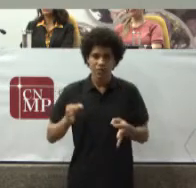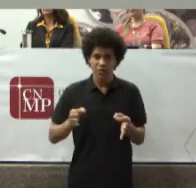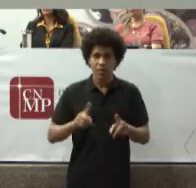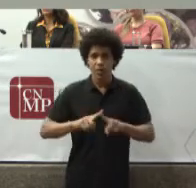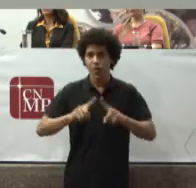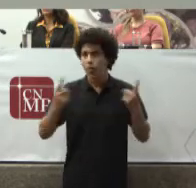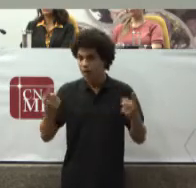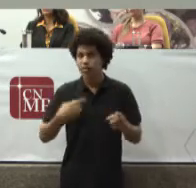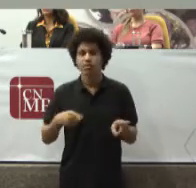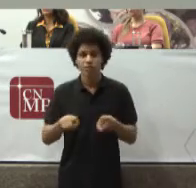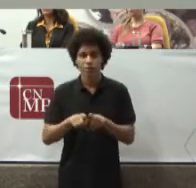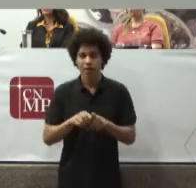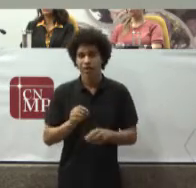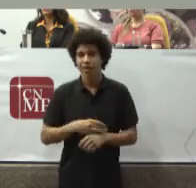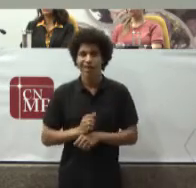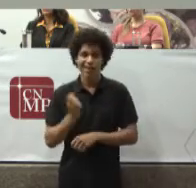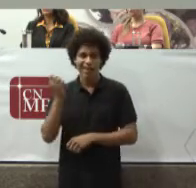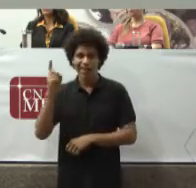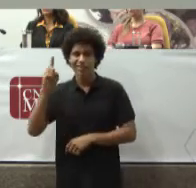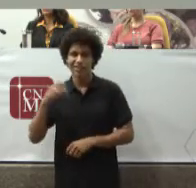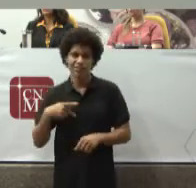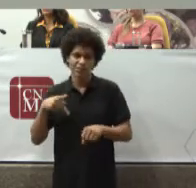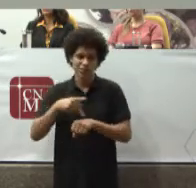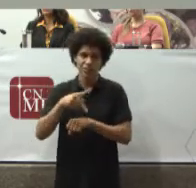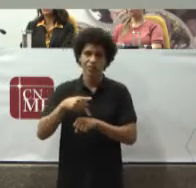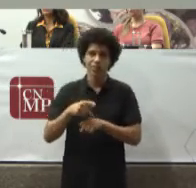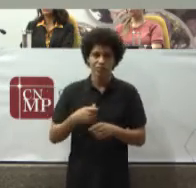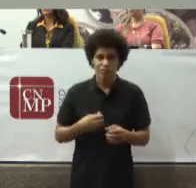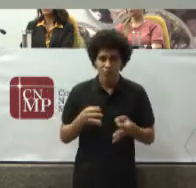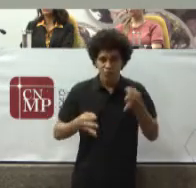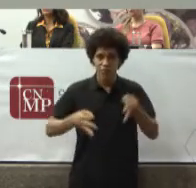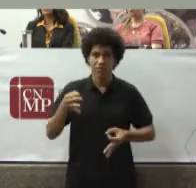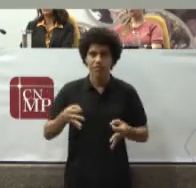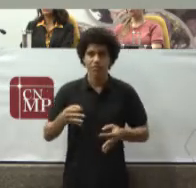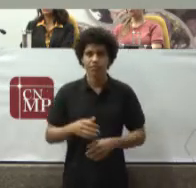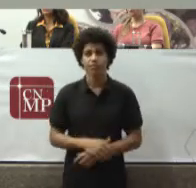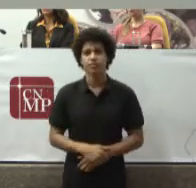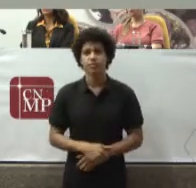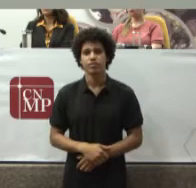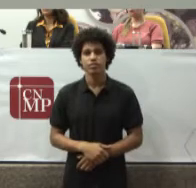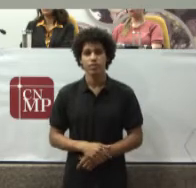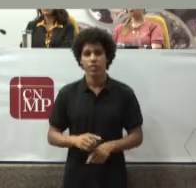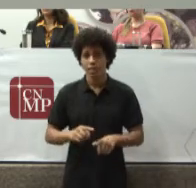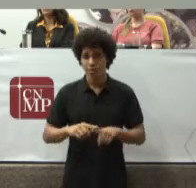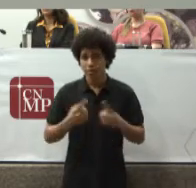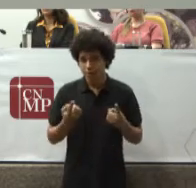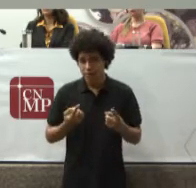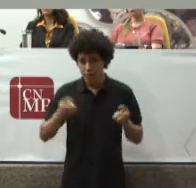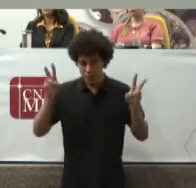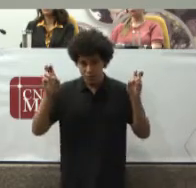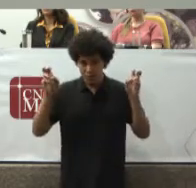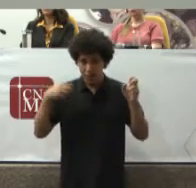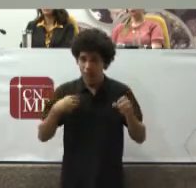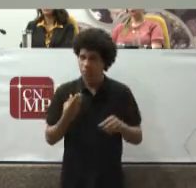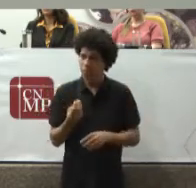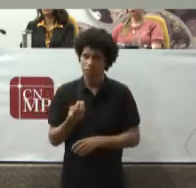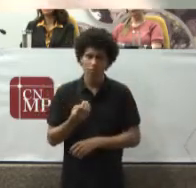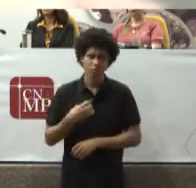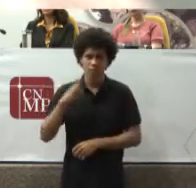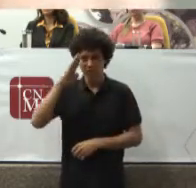Extrajudicial E pela relevância Desse tema O fato De ter Uma relevância